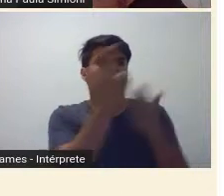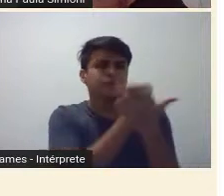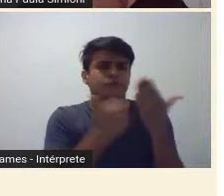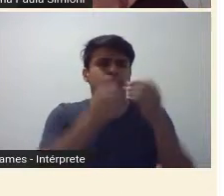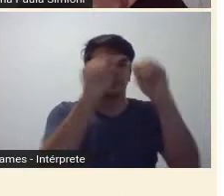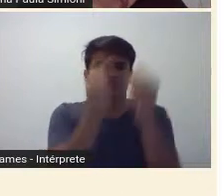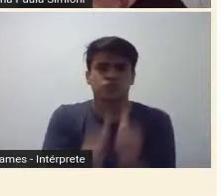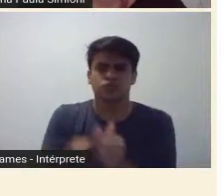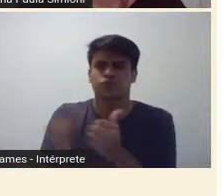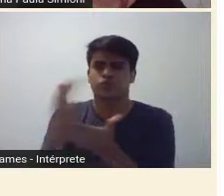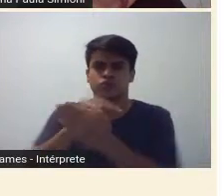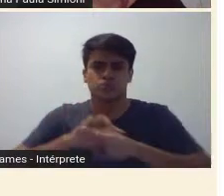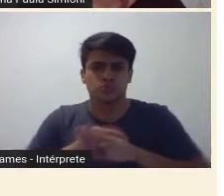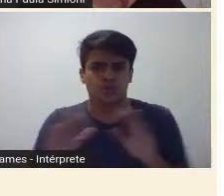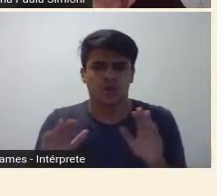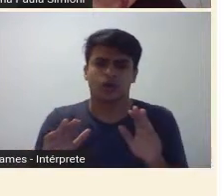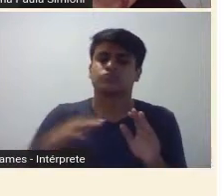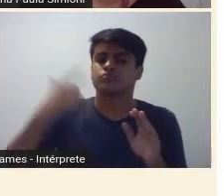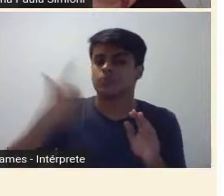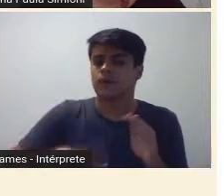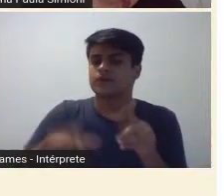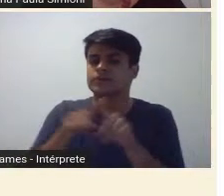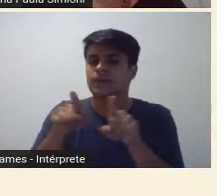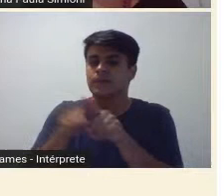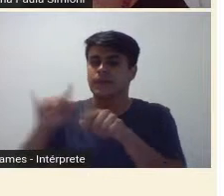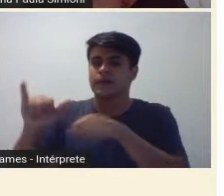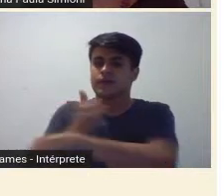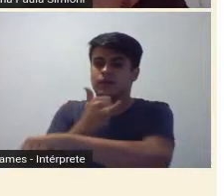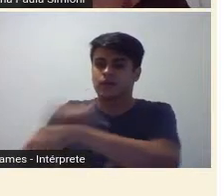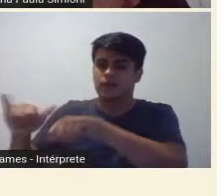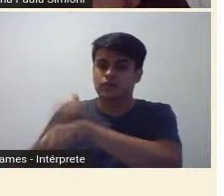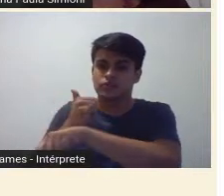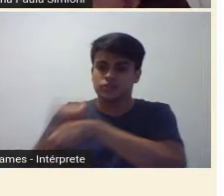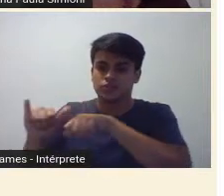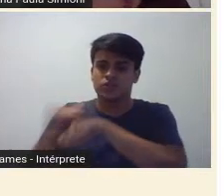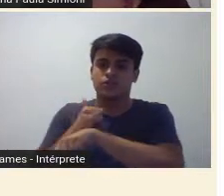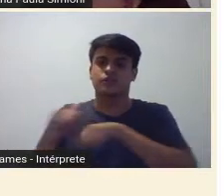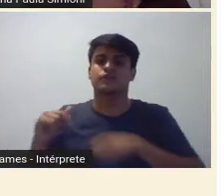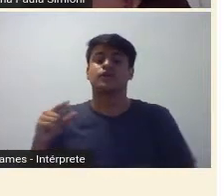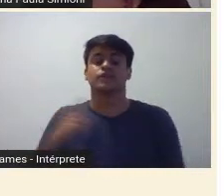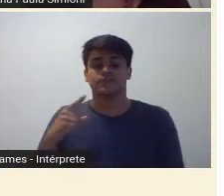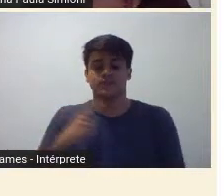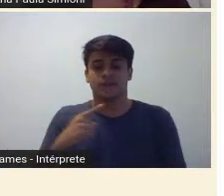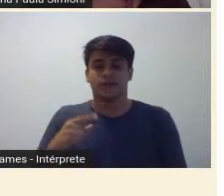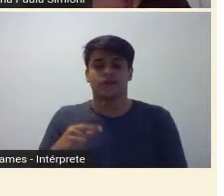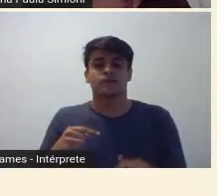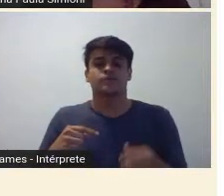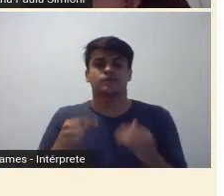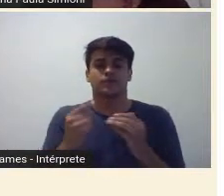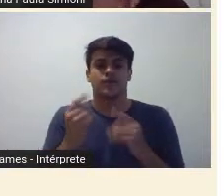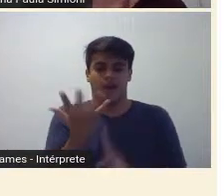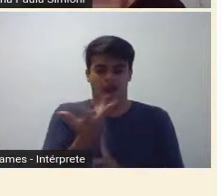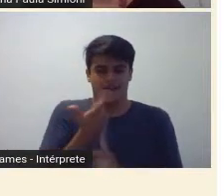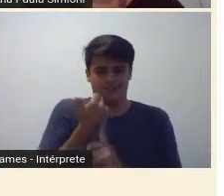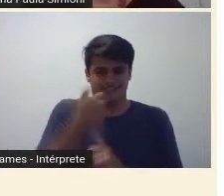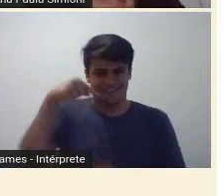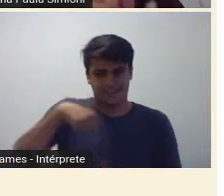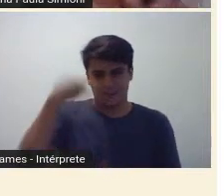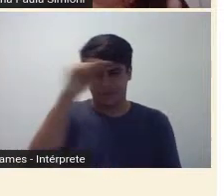mas que também englobe as artes decorativas, a Regina é pioneira também na arte abstrata no Brasil,